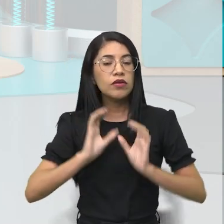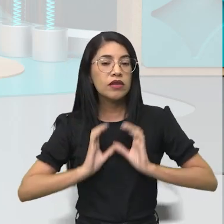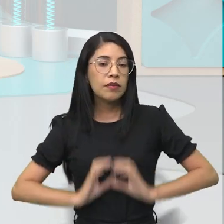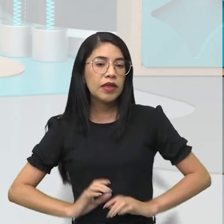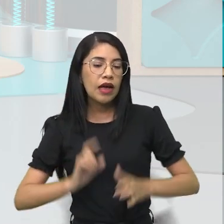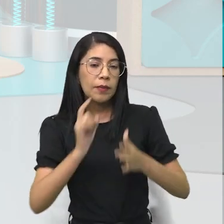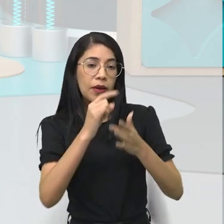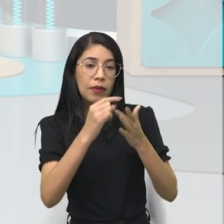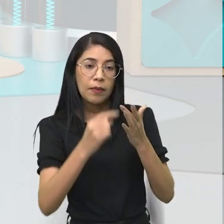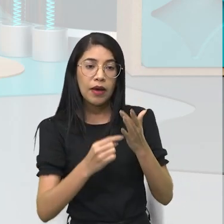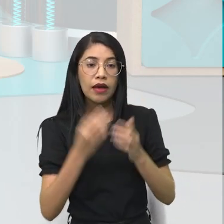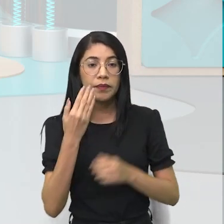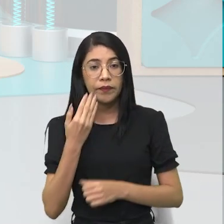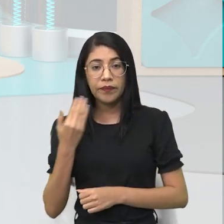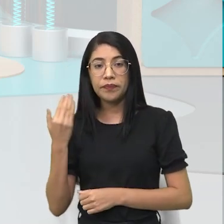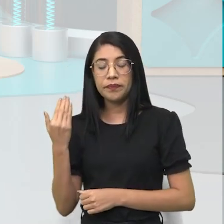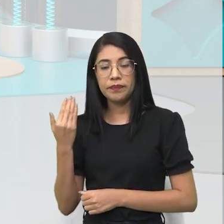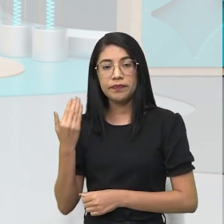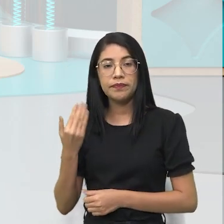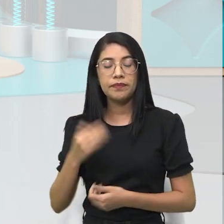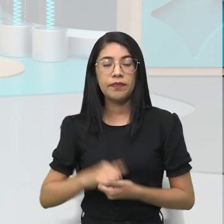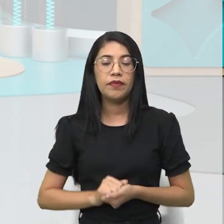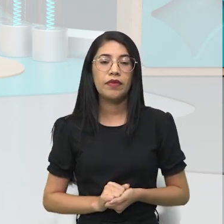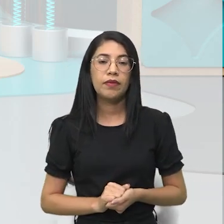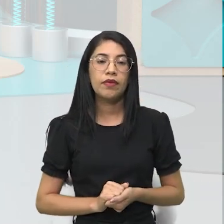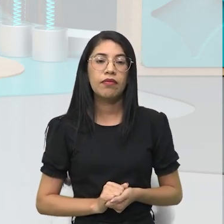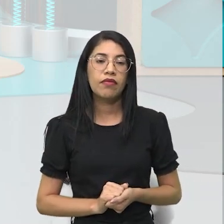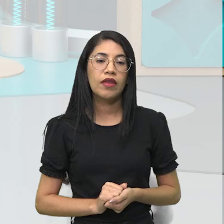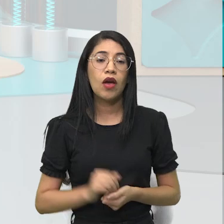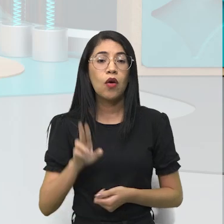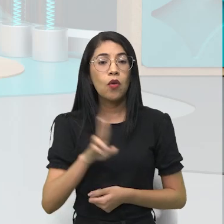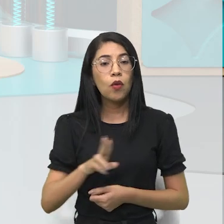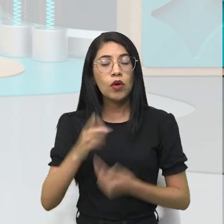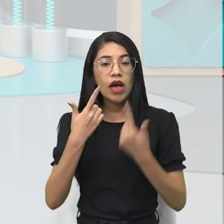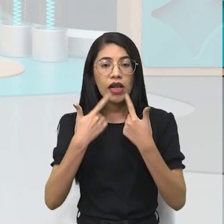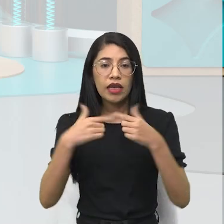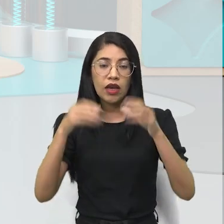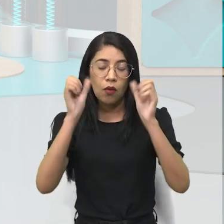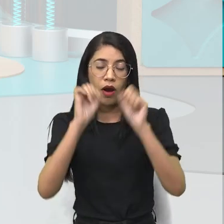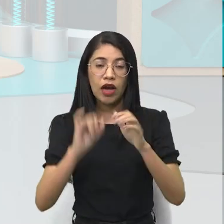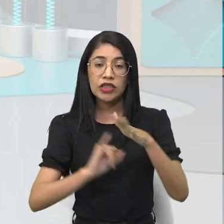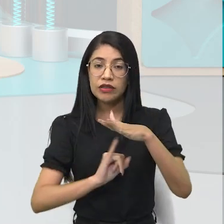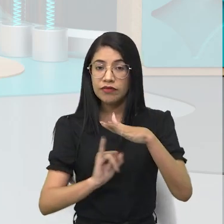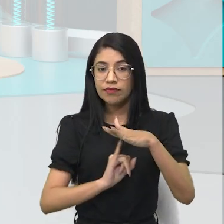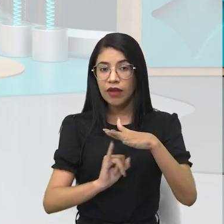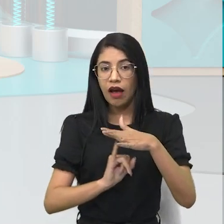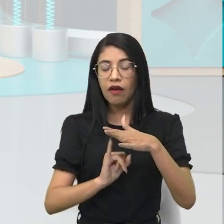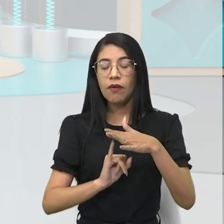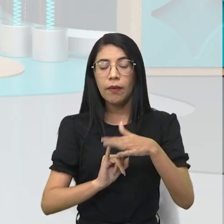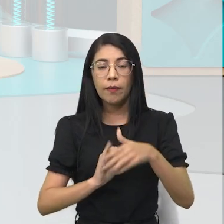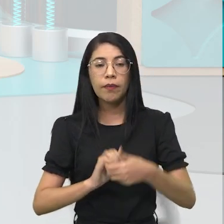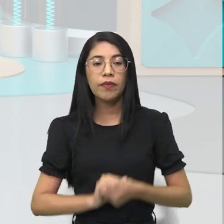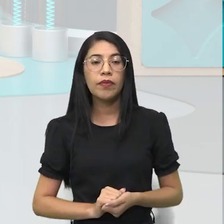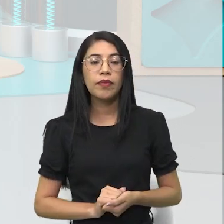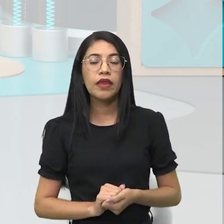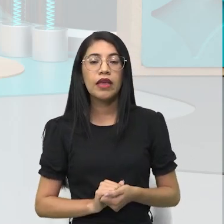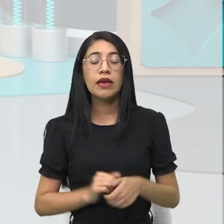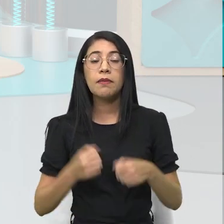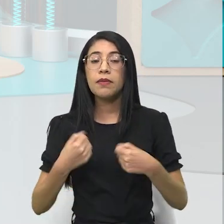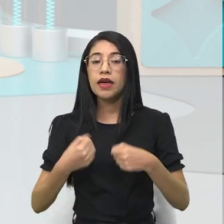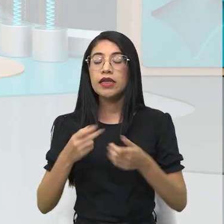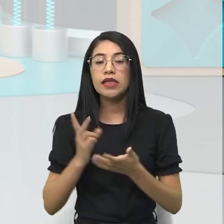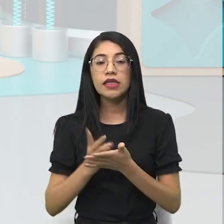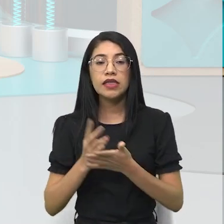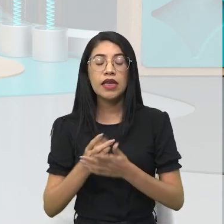seminário, como eu trouxe aqui pra vocês. Olha só. Utilizar linguagem informal, né? Sempre a